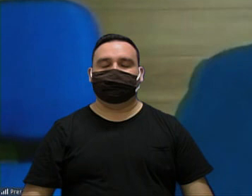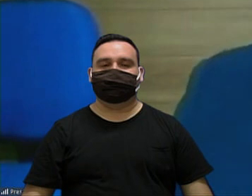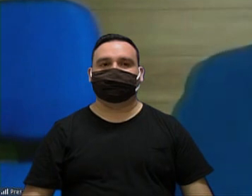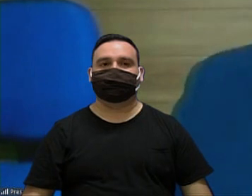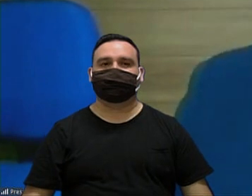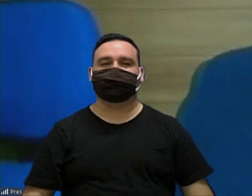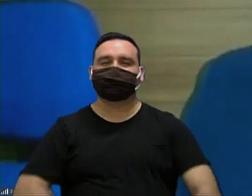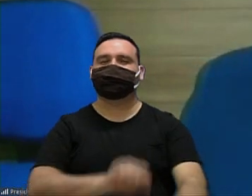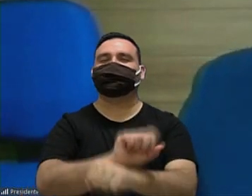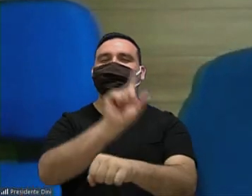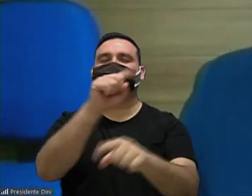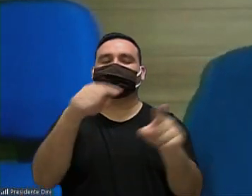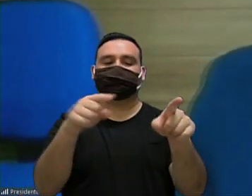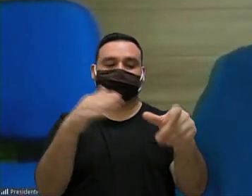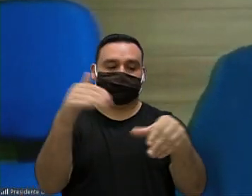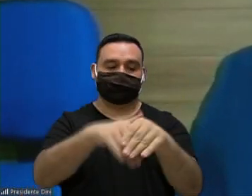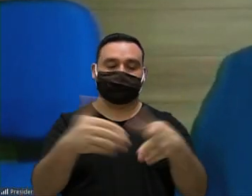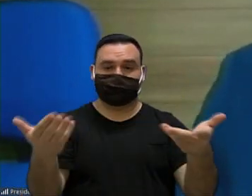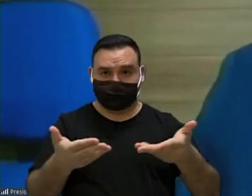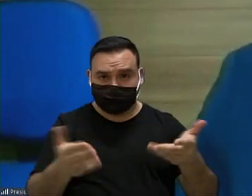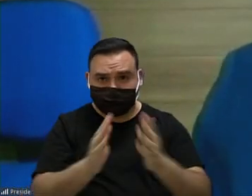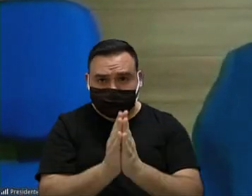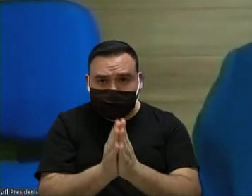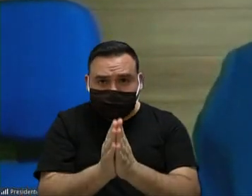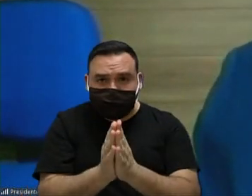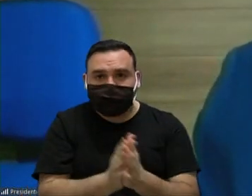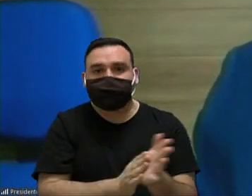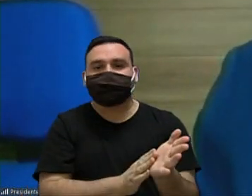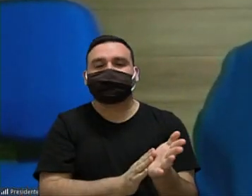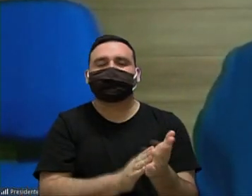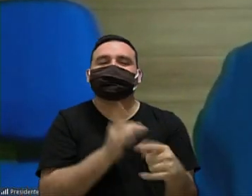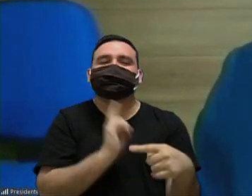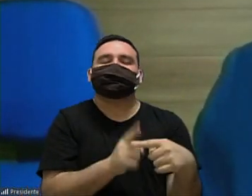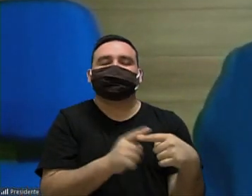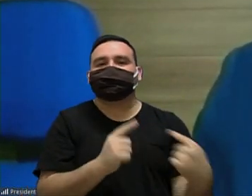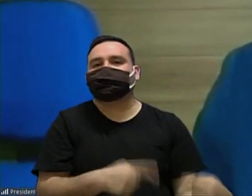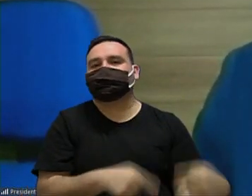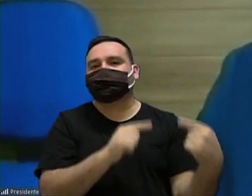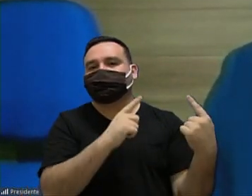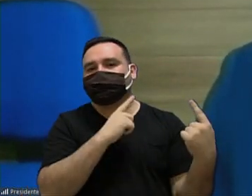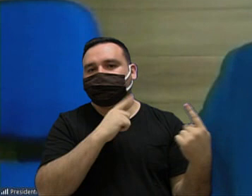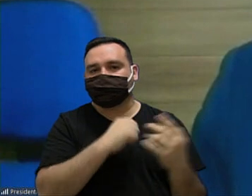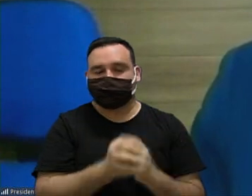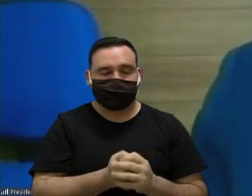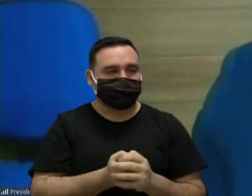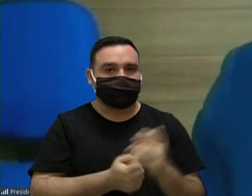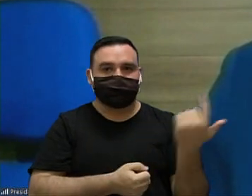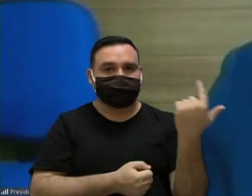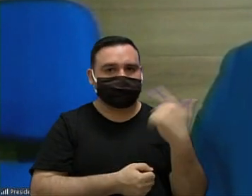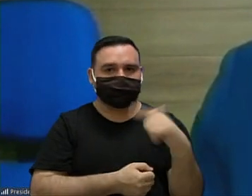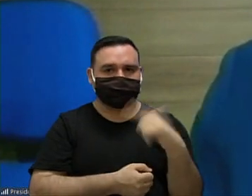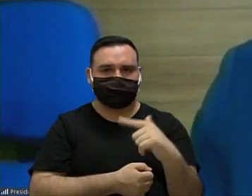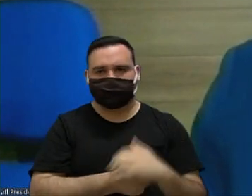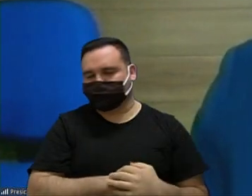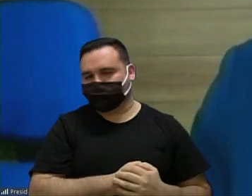só deixa eu colocar para votar isso daqui vereador é que está em discussão não, não tem